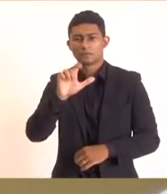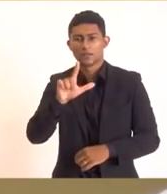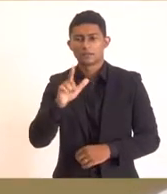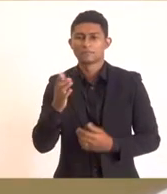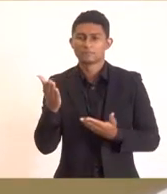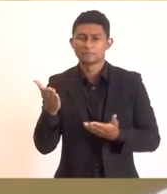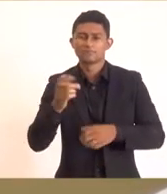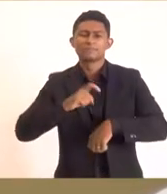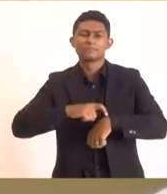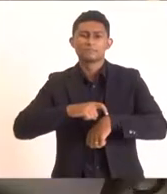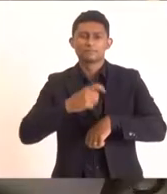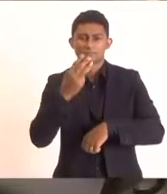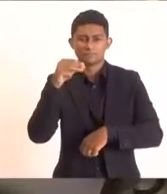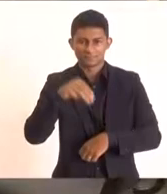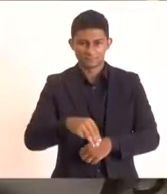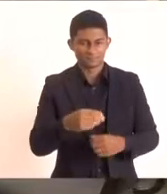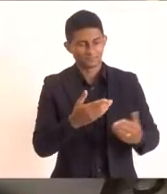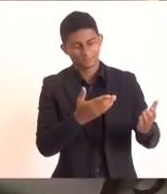três minutos.